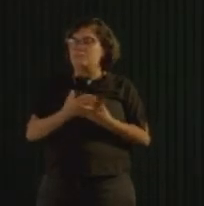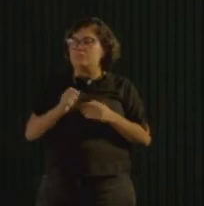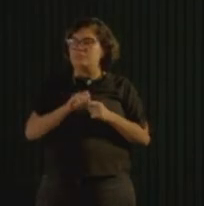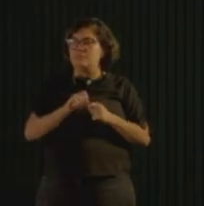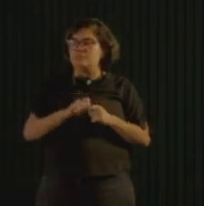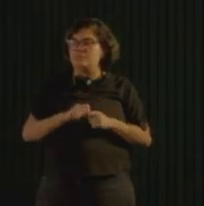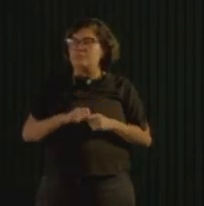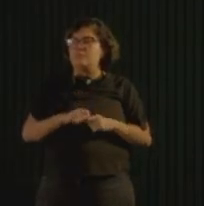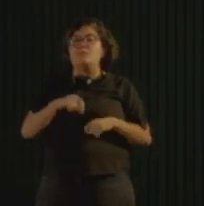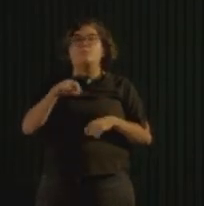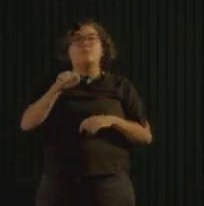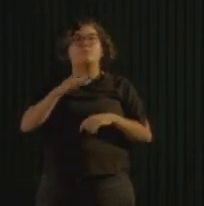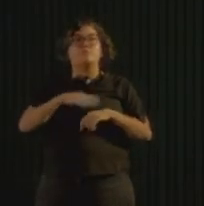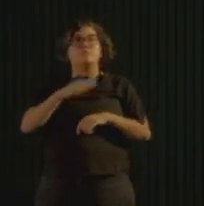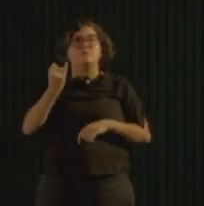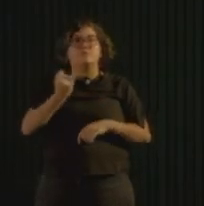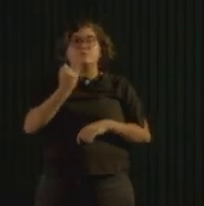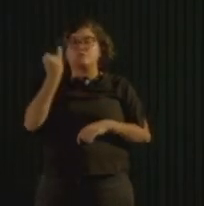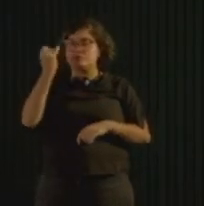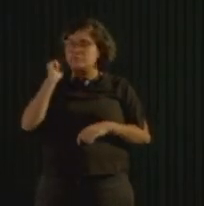E o mais importante é que